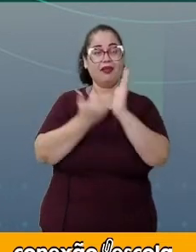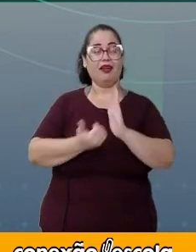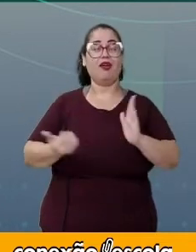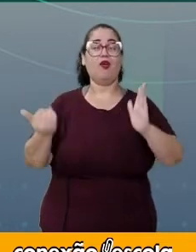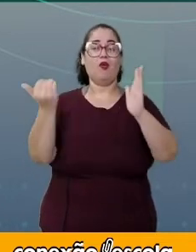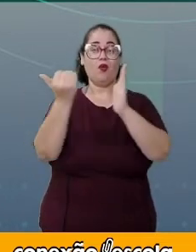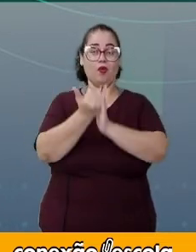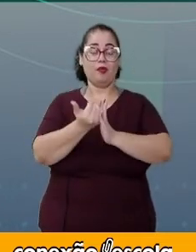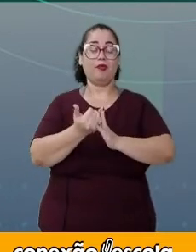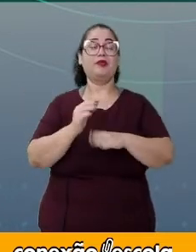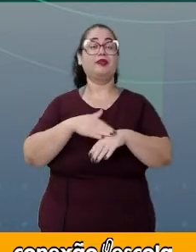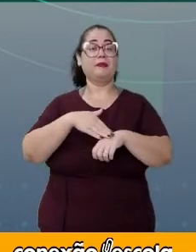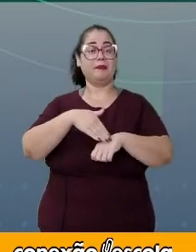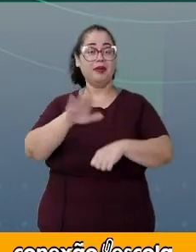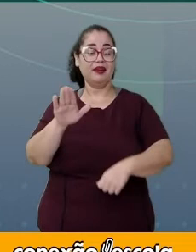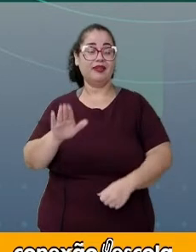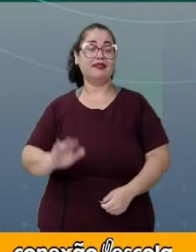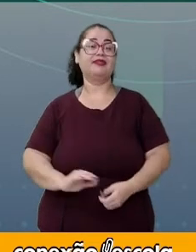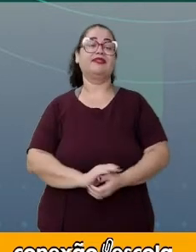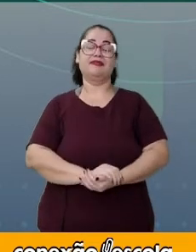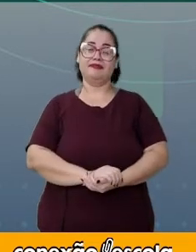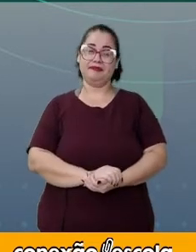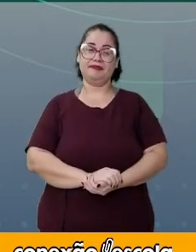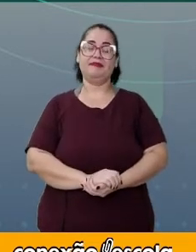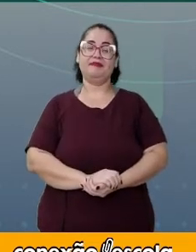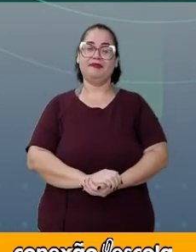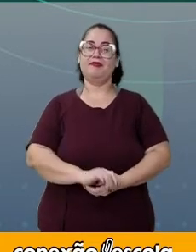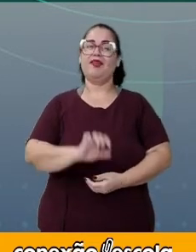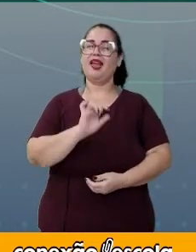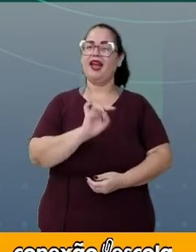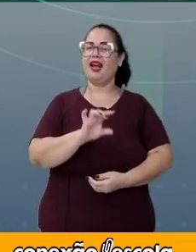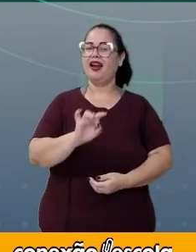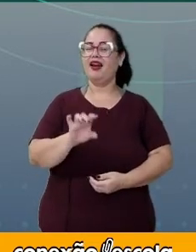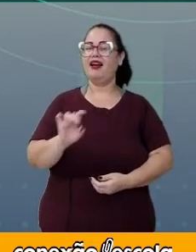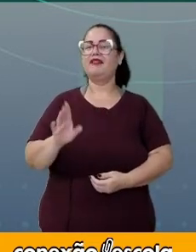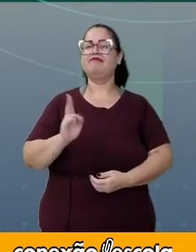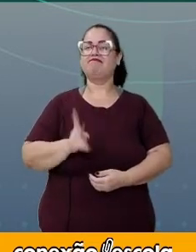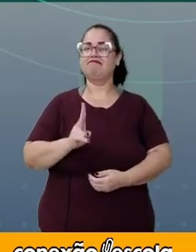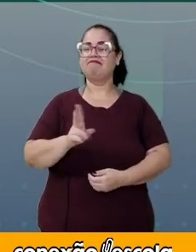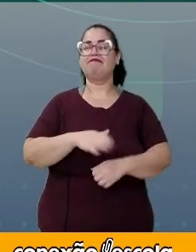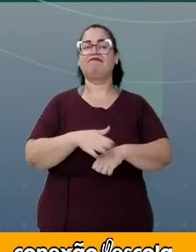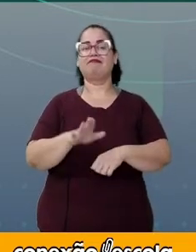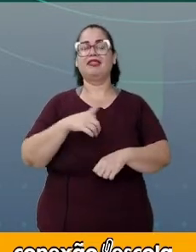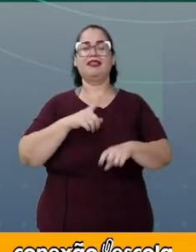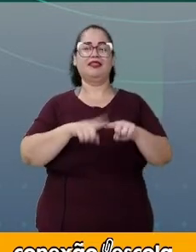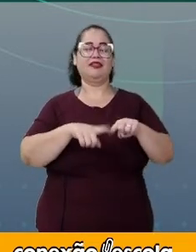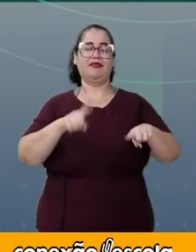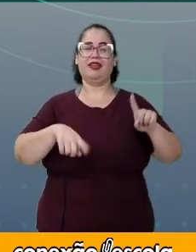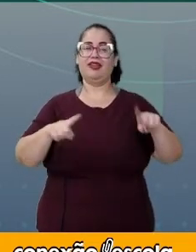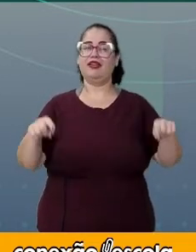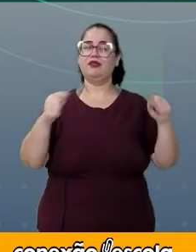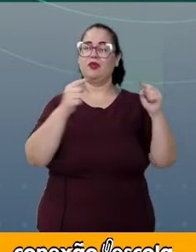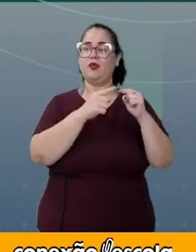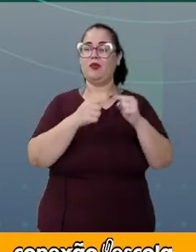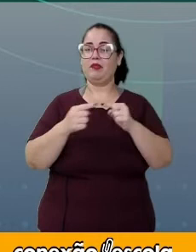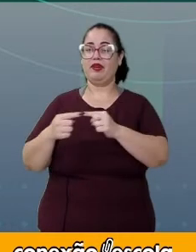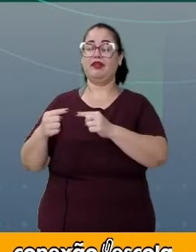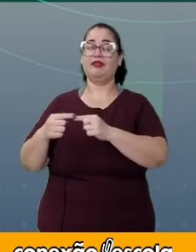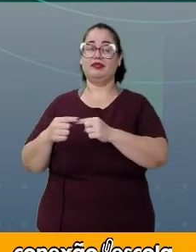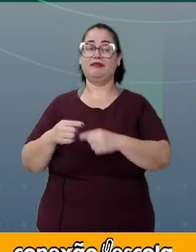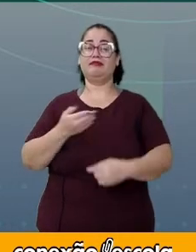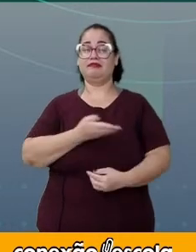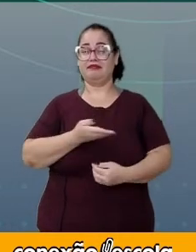aumentar drasticamente, cada vez mais com variadas combinações.